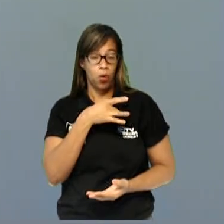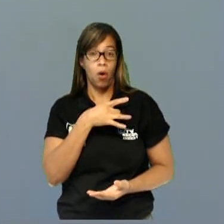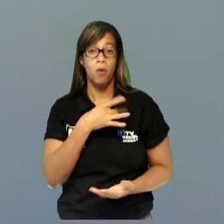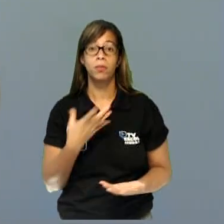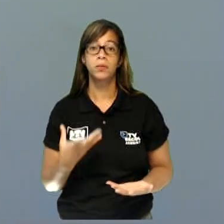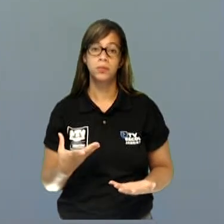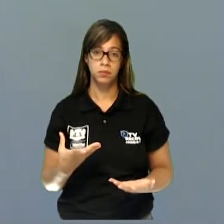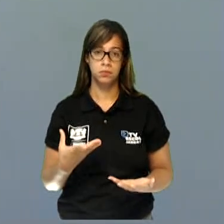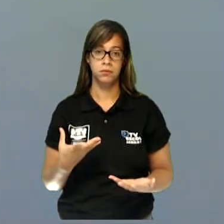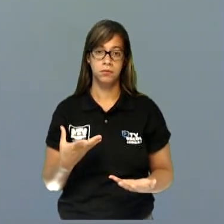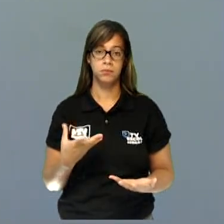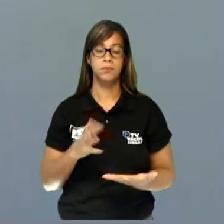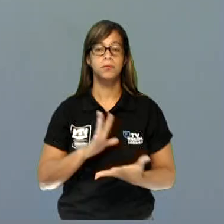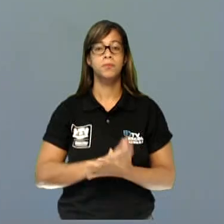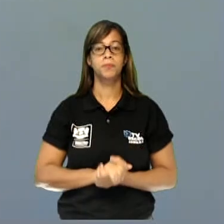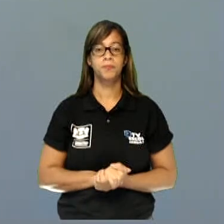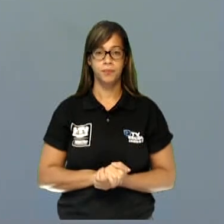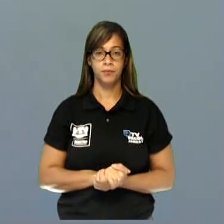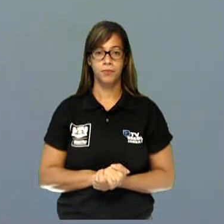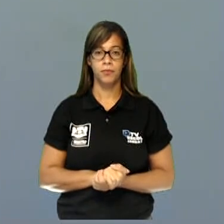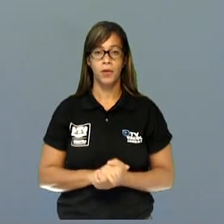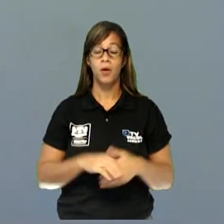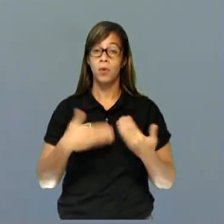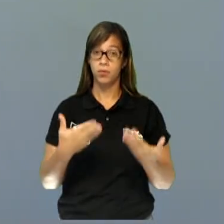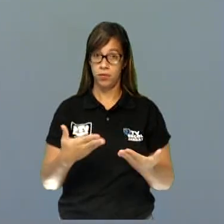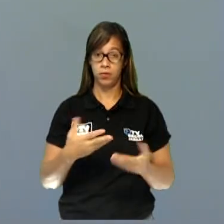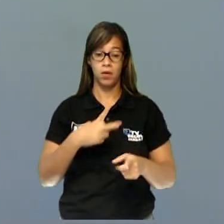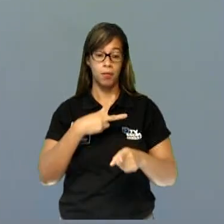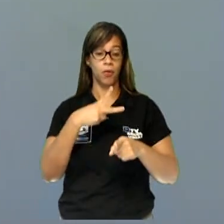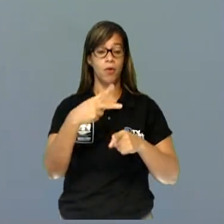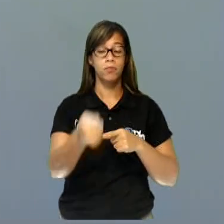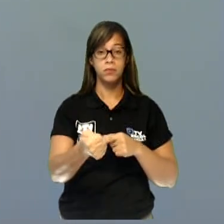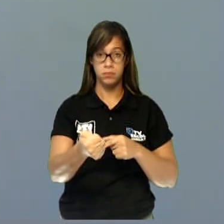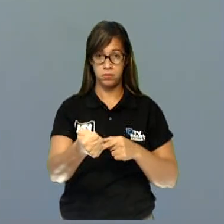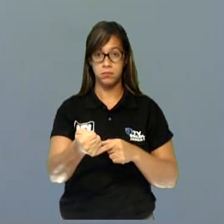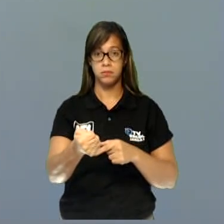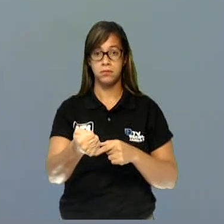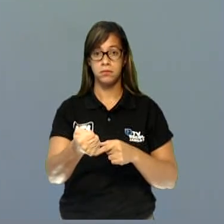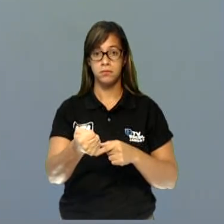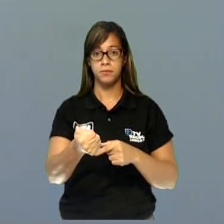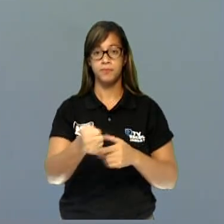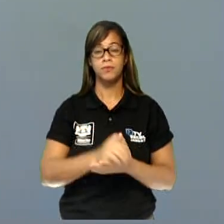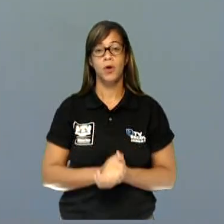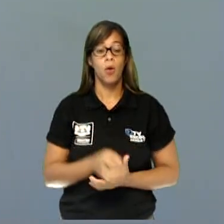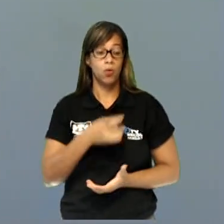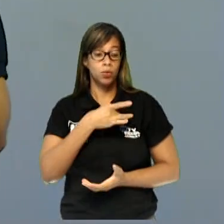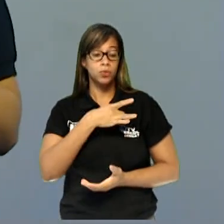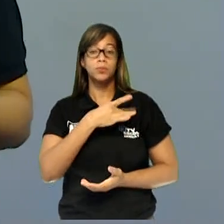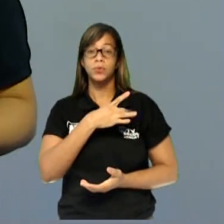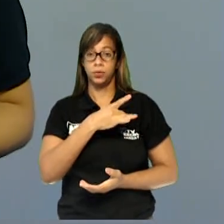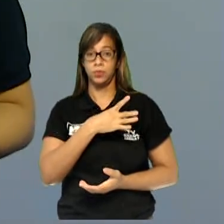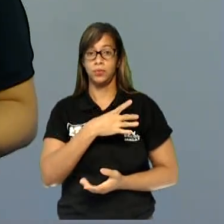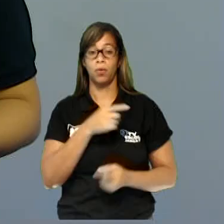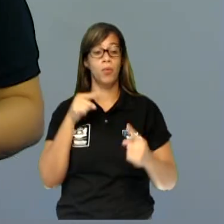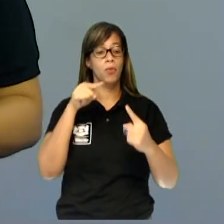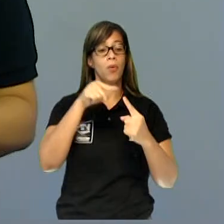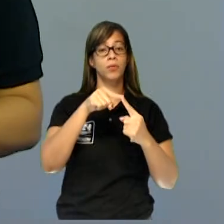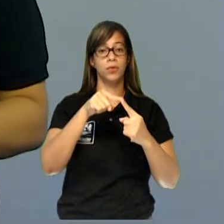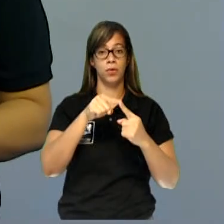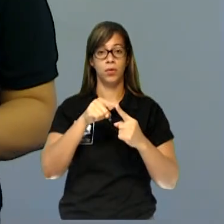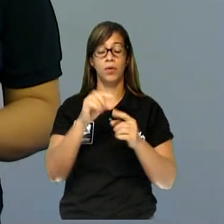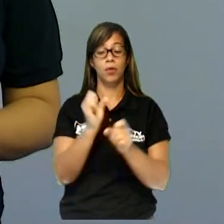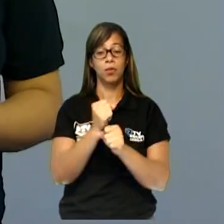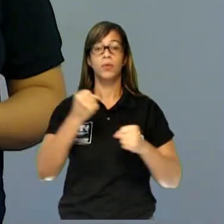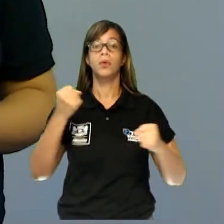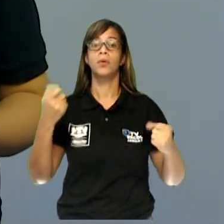passar por cima dessa sua fraqueza em prol de um objetivo maior. Então, está aí. Obviamente que não é um personagem